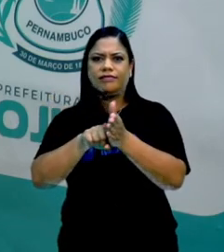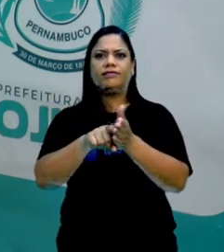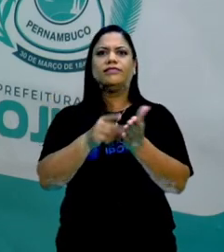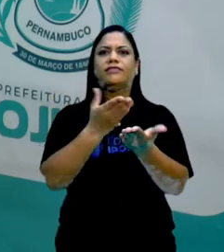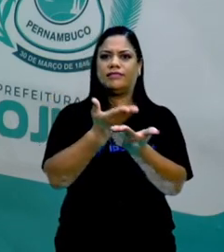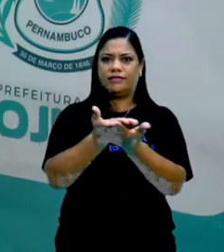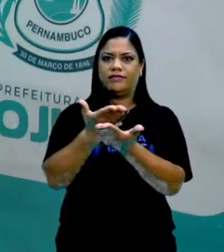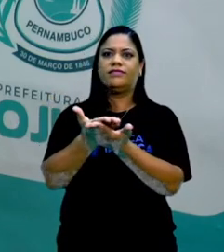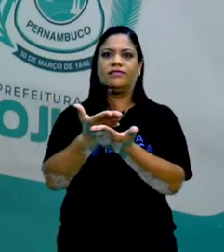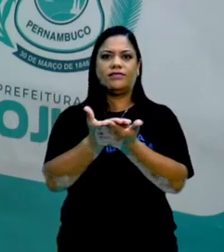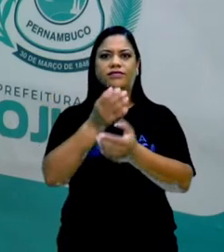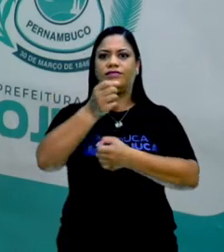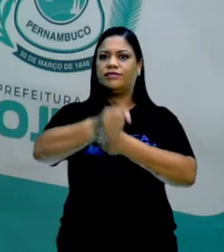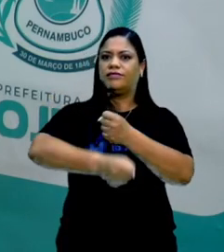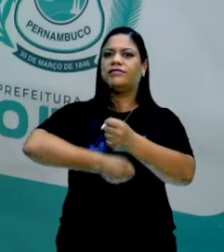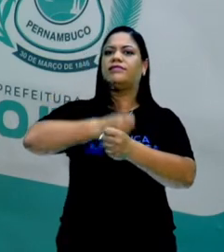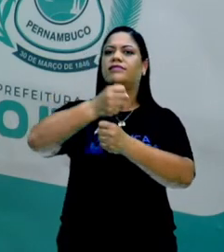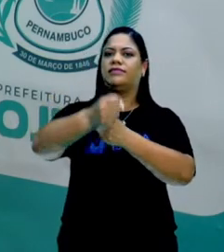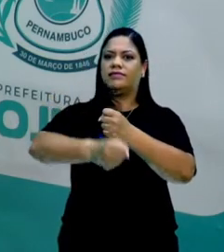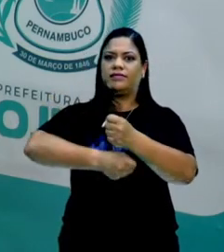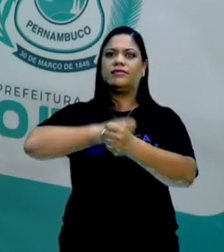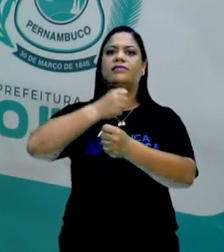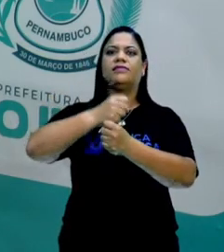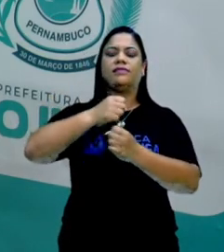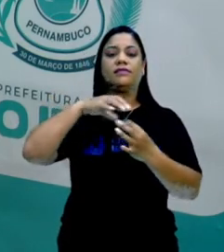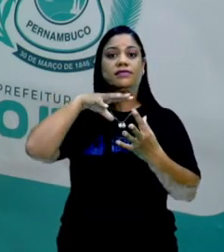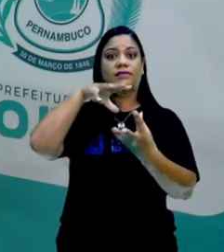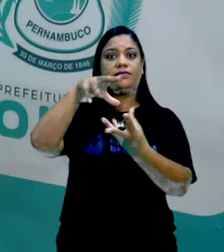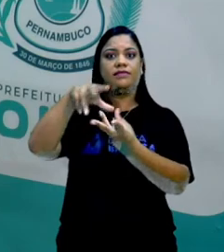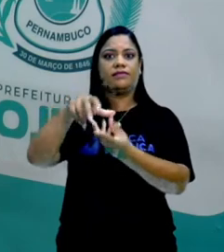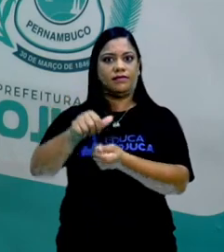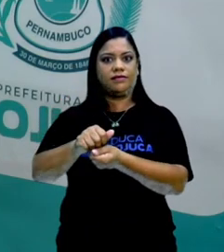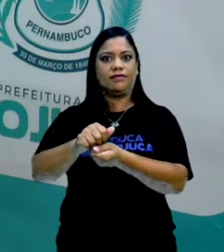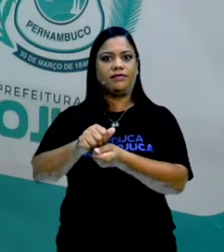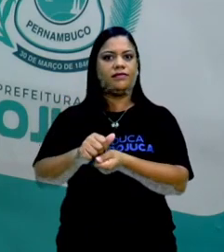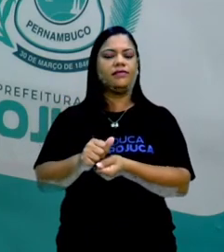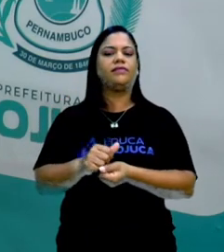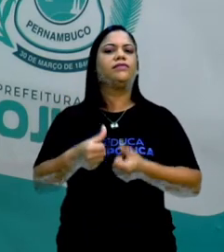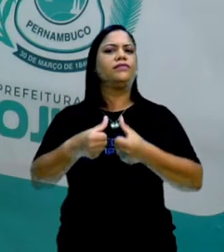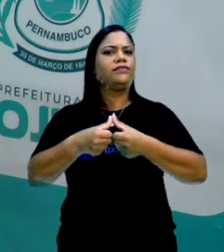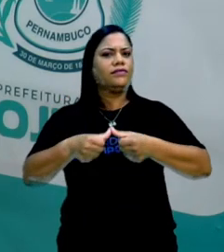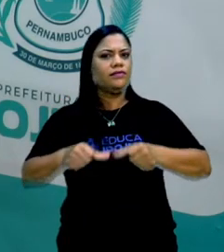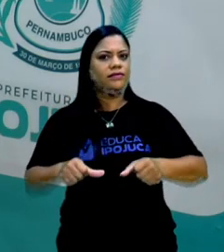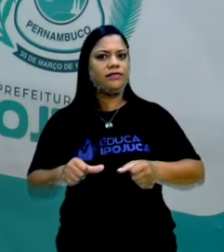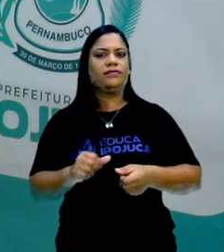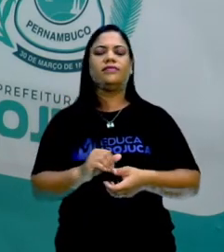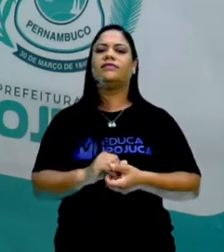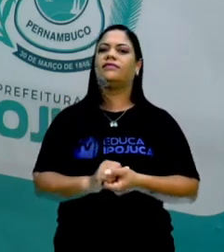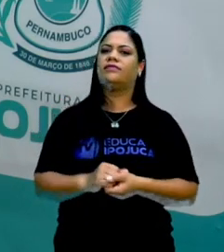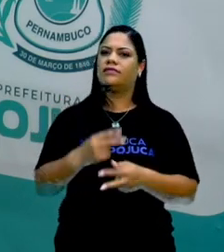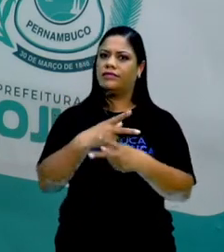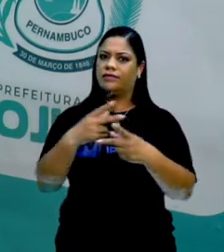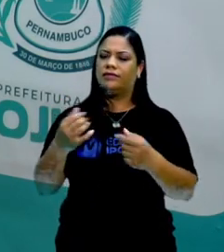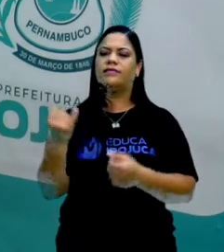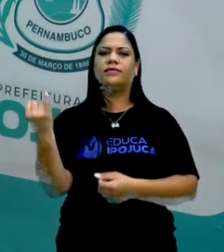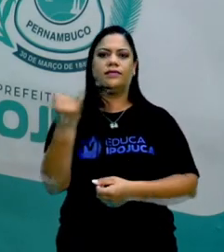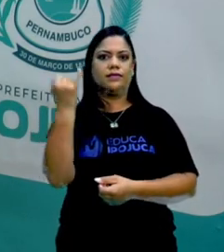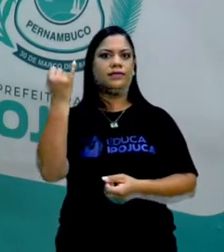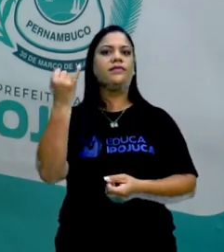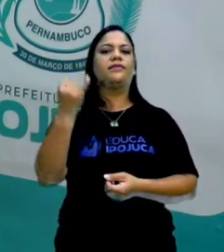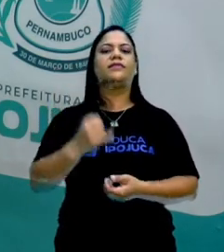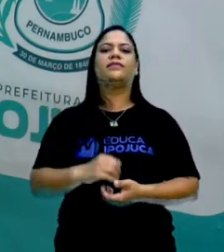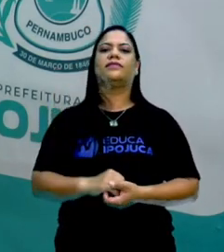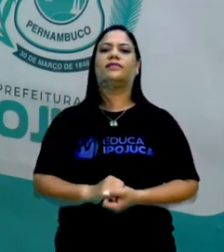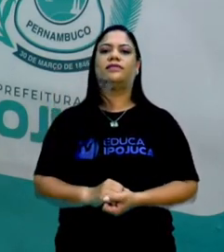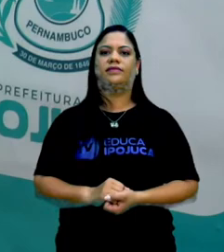aí dos anos, dos séculos até. Vocês vão encontrar dados, informações sobre isso. E